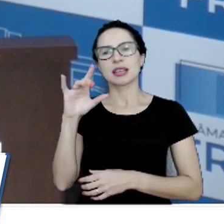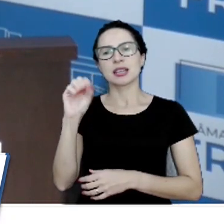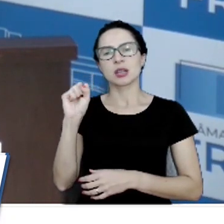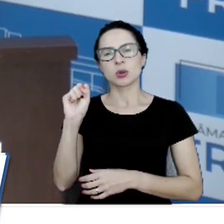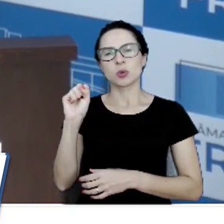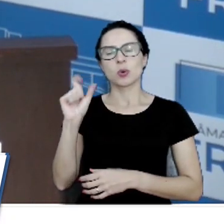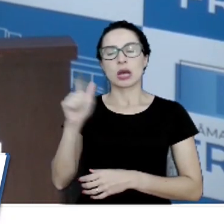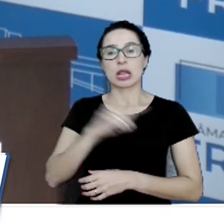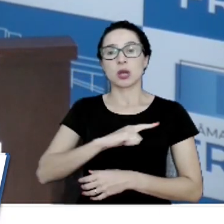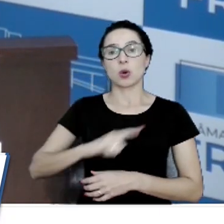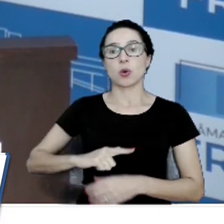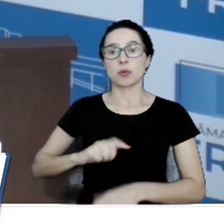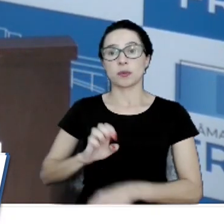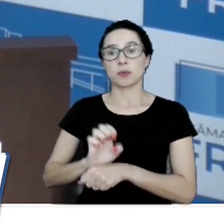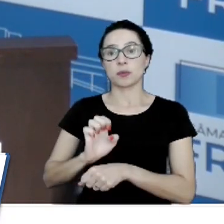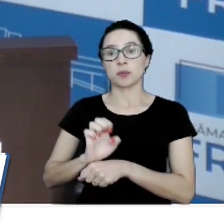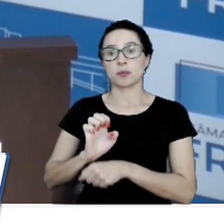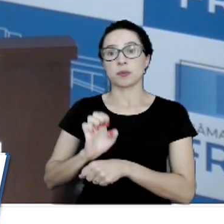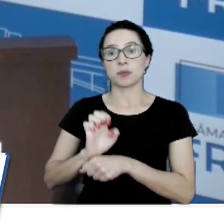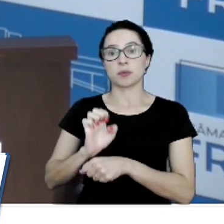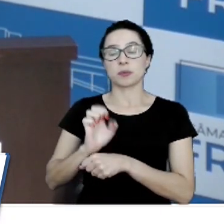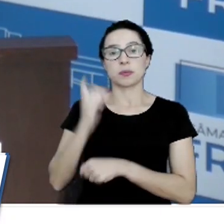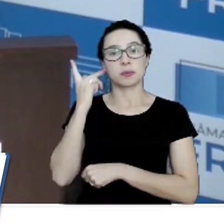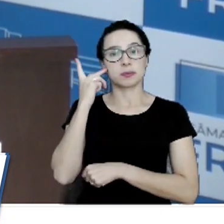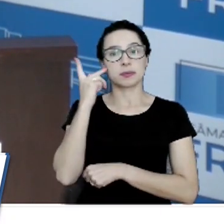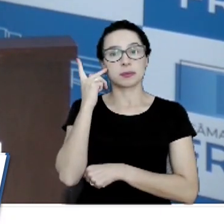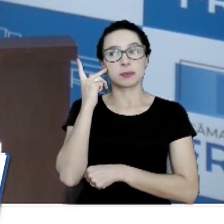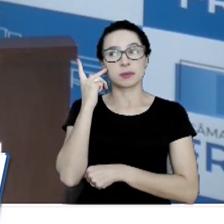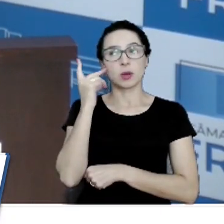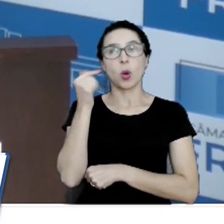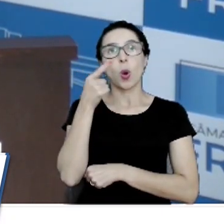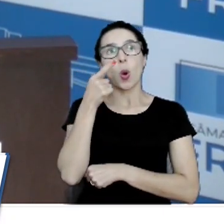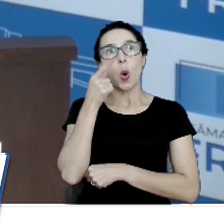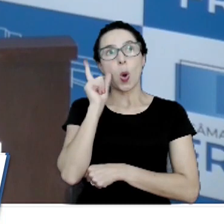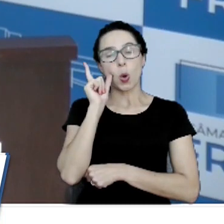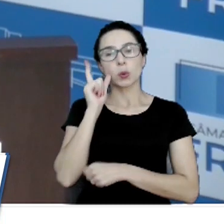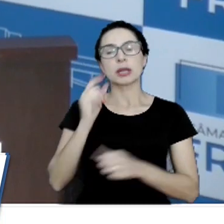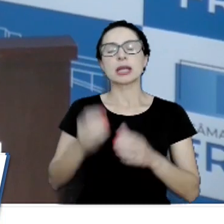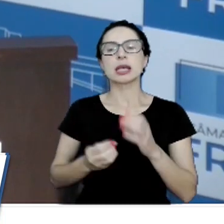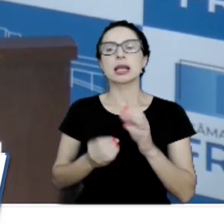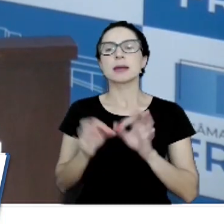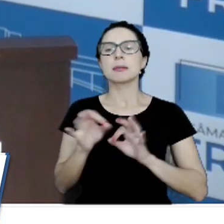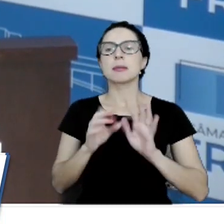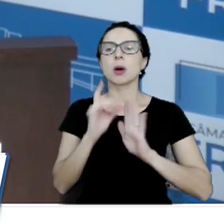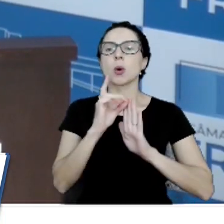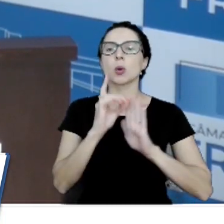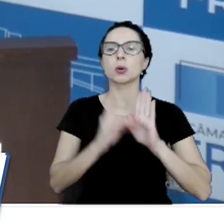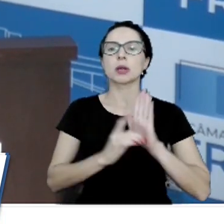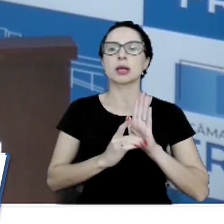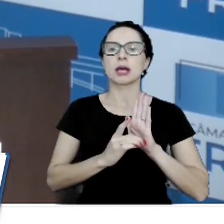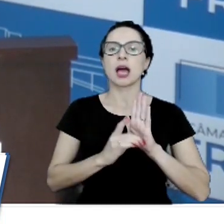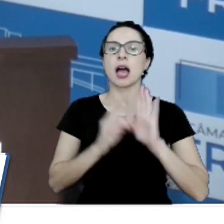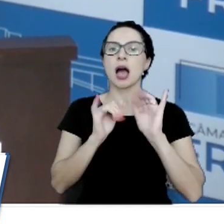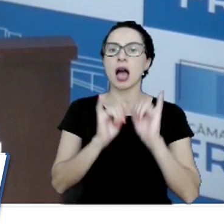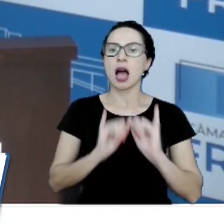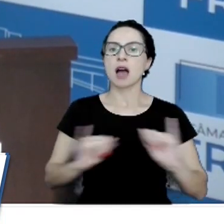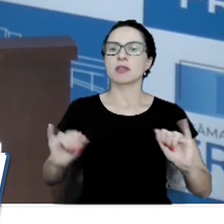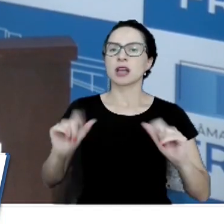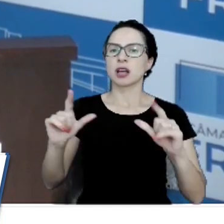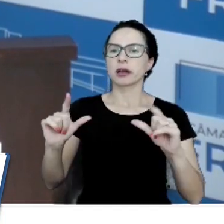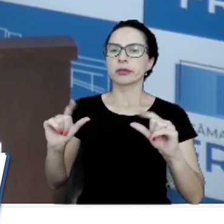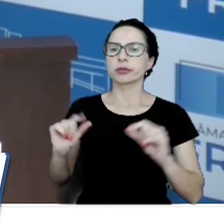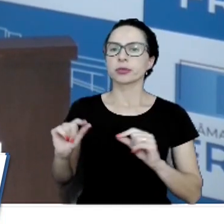estado de São Paulo. Ontem ele fez um decreto anunciando a redução de